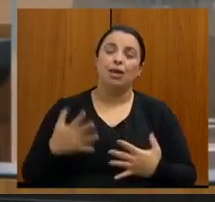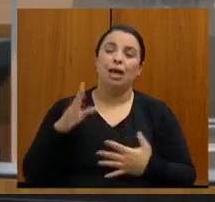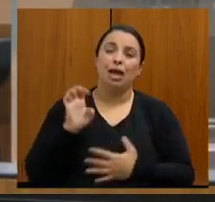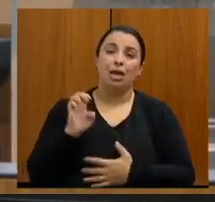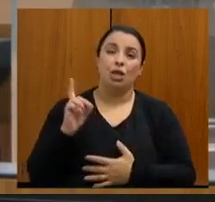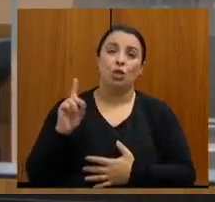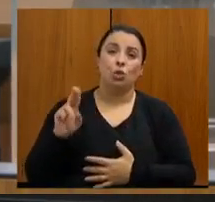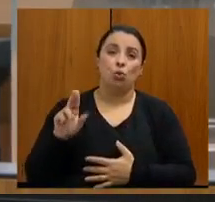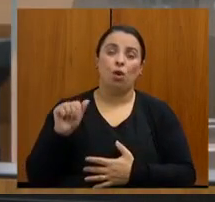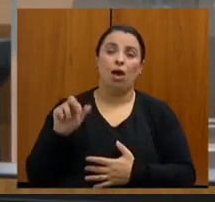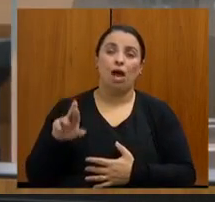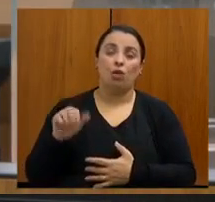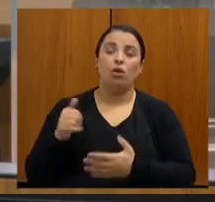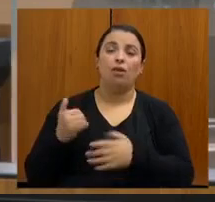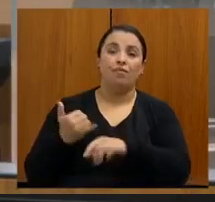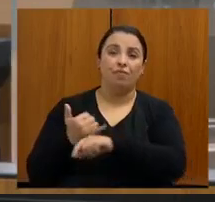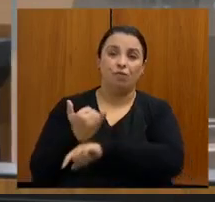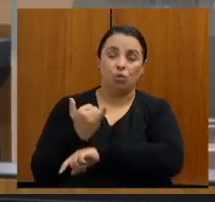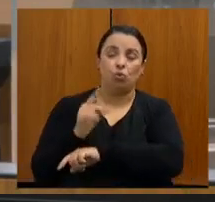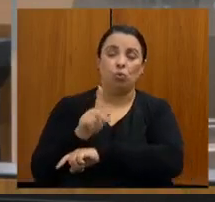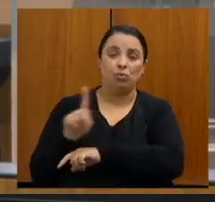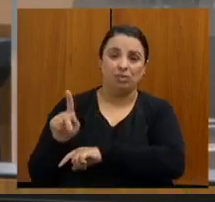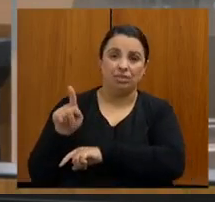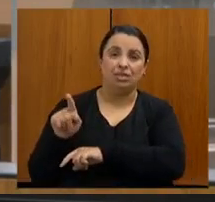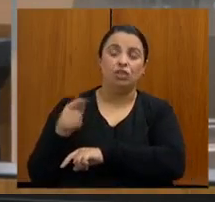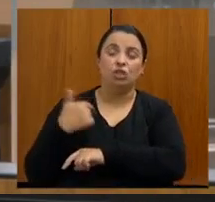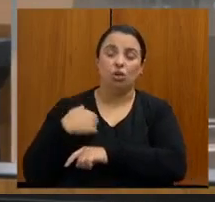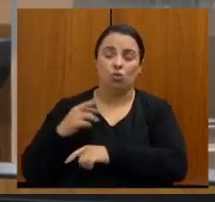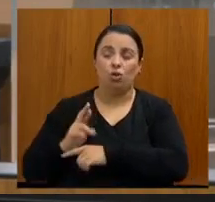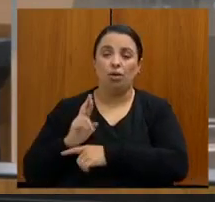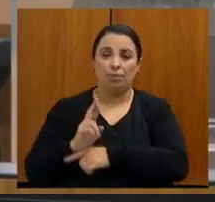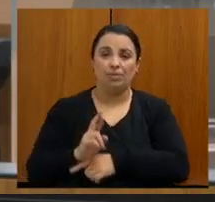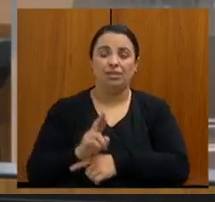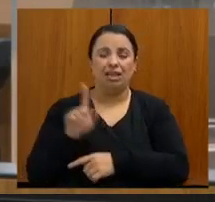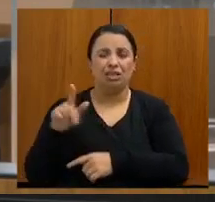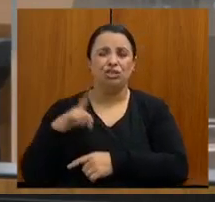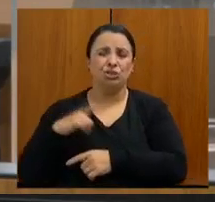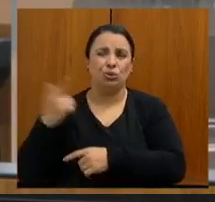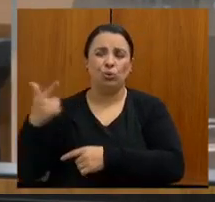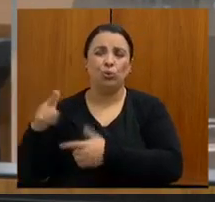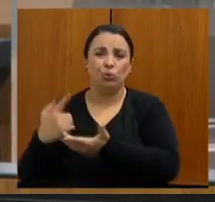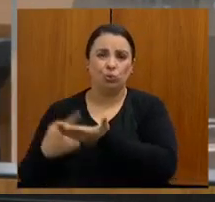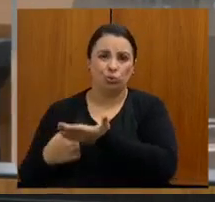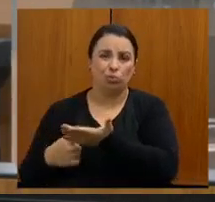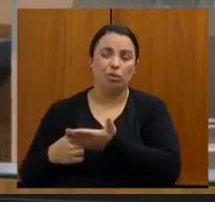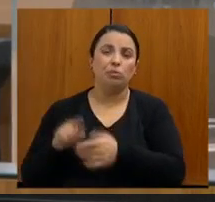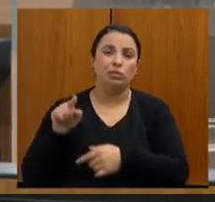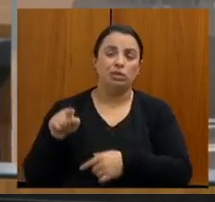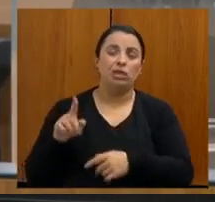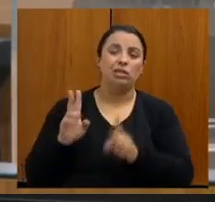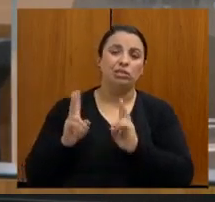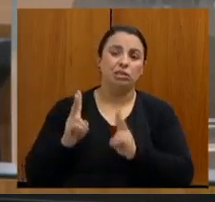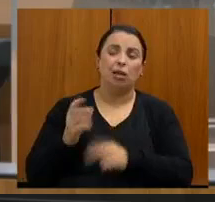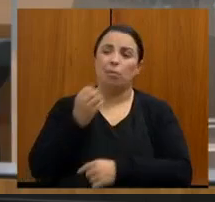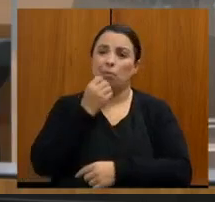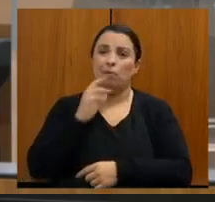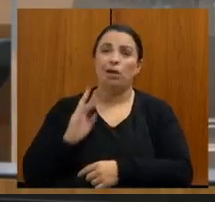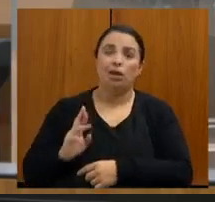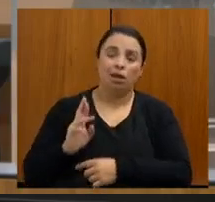compromisso pré-estabelecido, não teve condições de estar aqui presente, ele que também representa